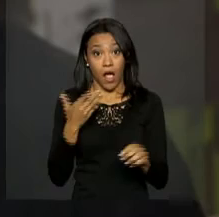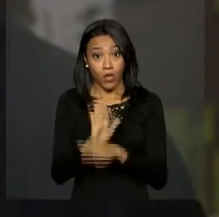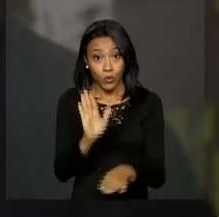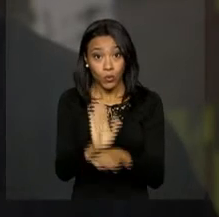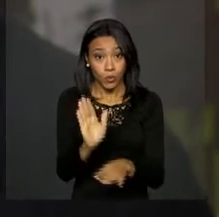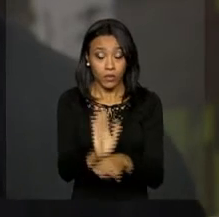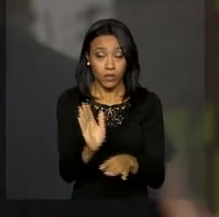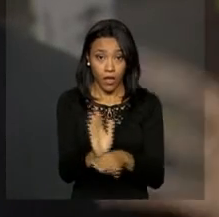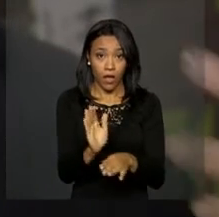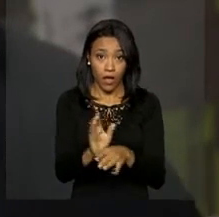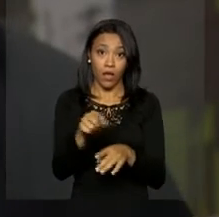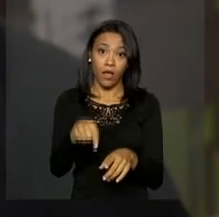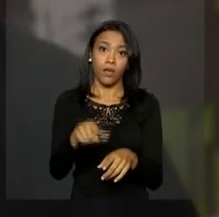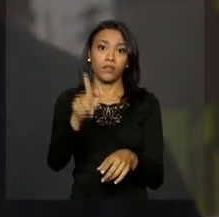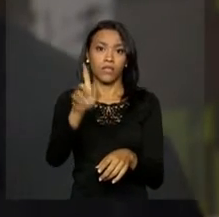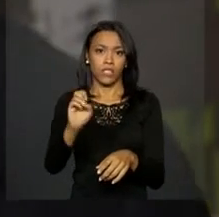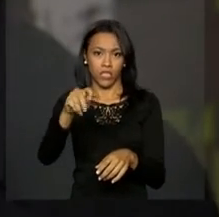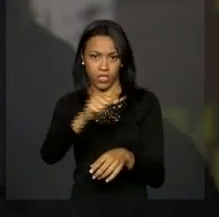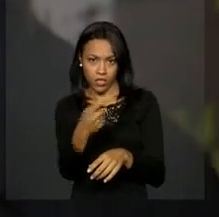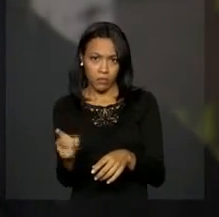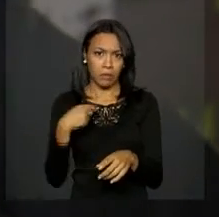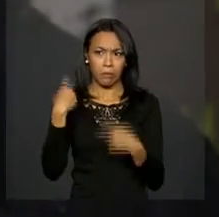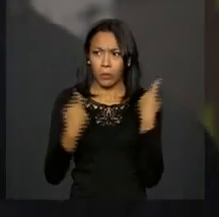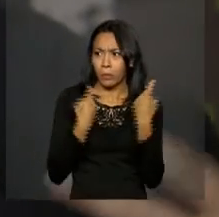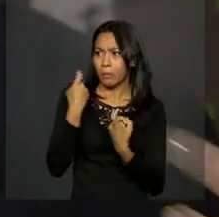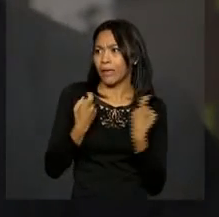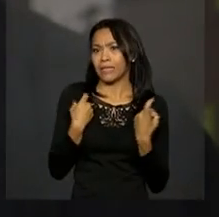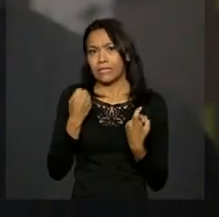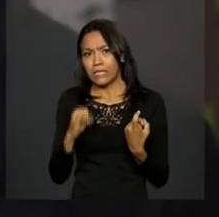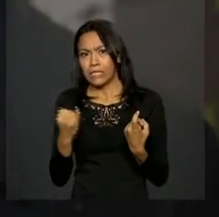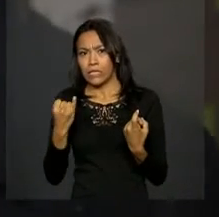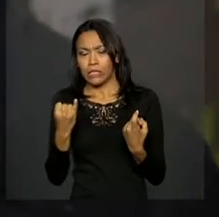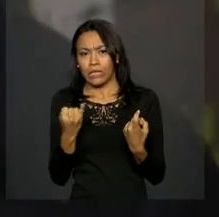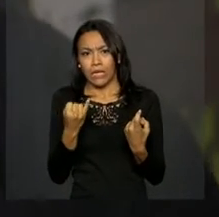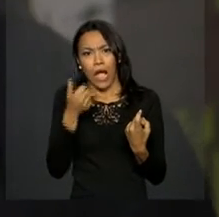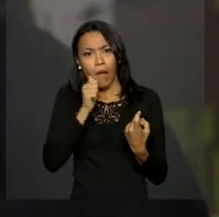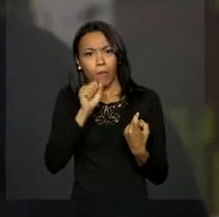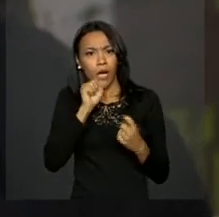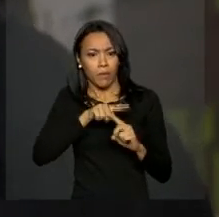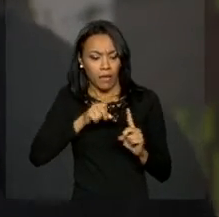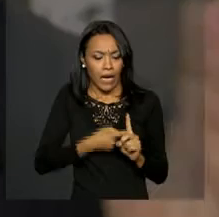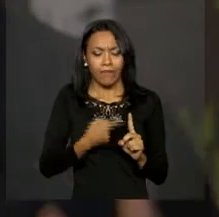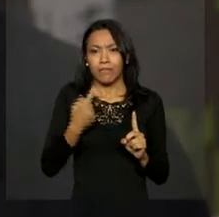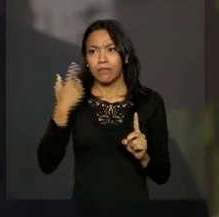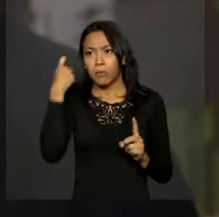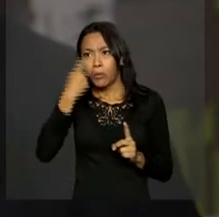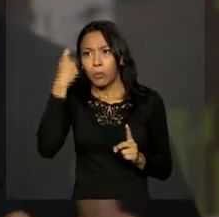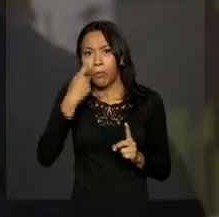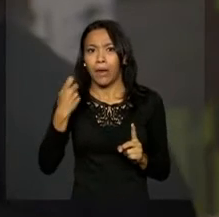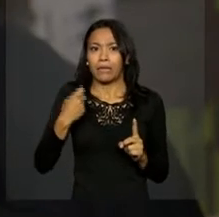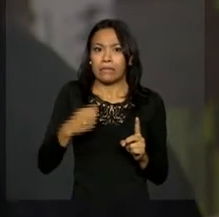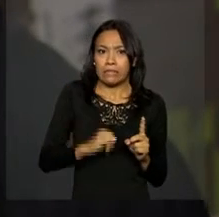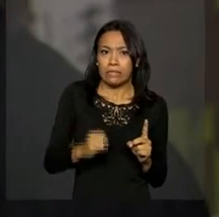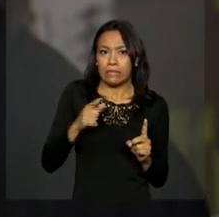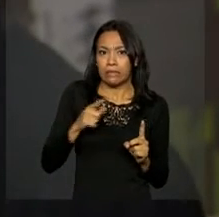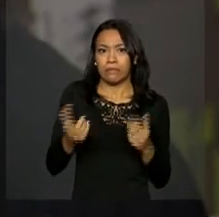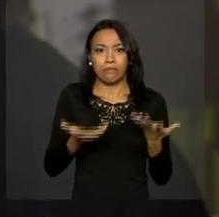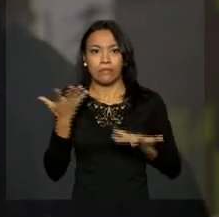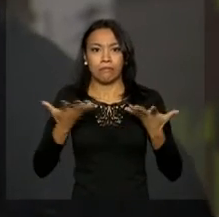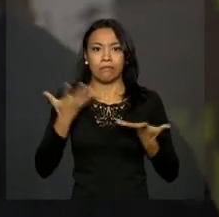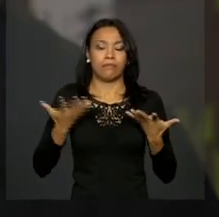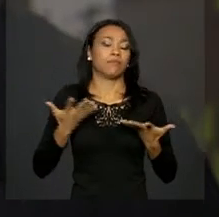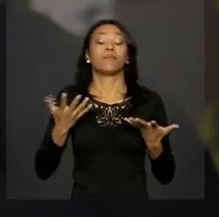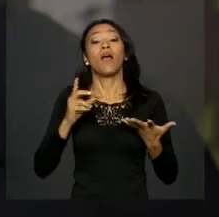gestante que está nervosa, que está preocupada, que não sabe se o bebê está com problema ou não, como apoiá-la. E o terceiro, que é a